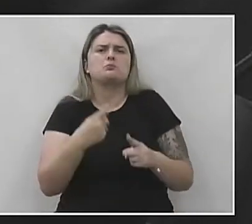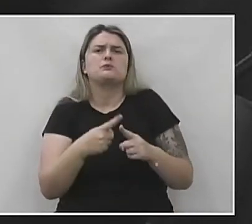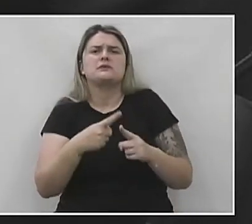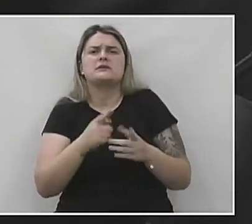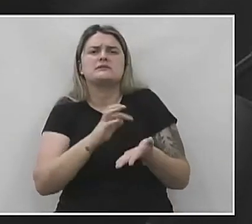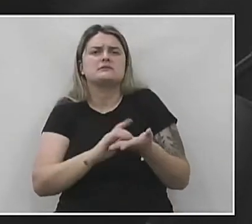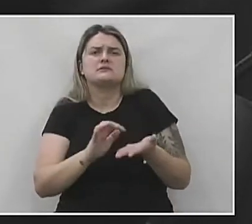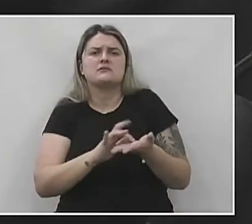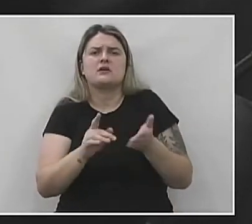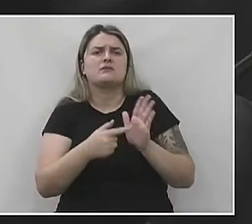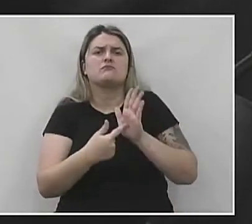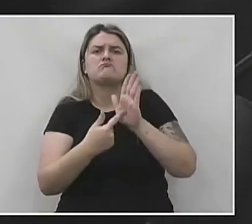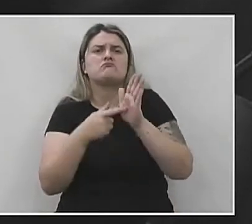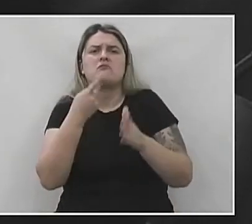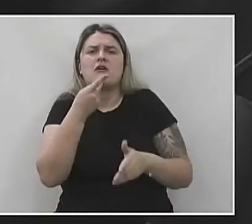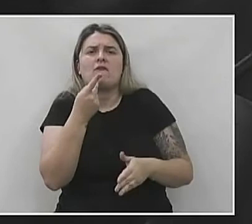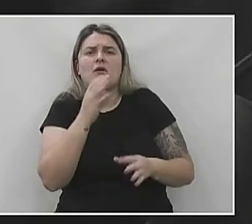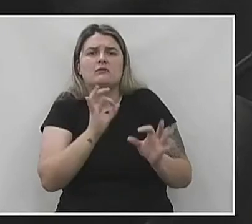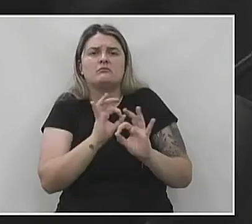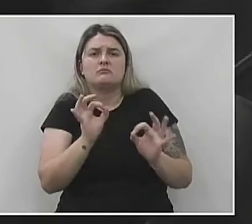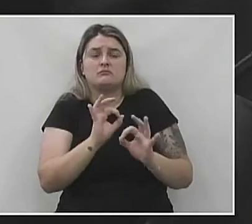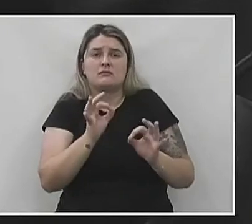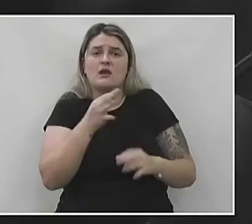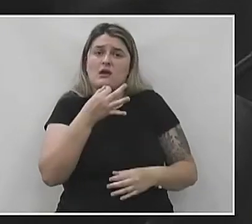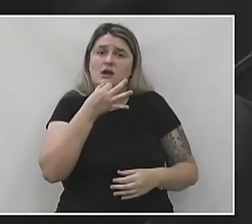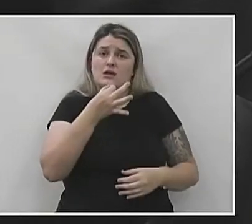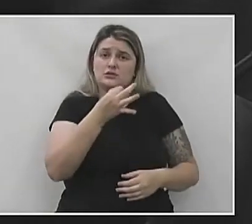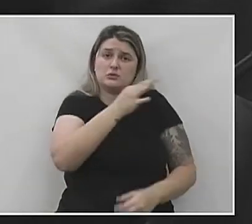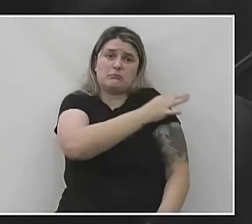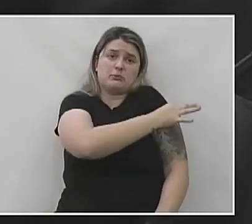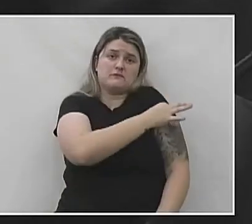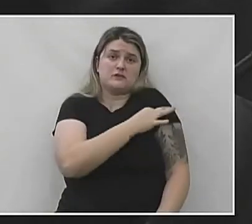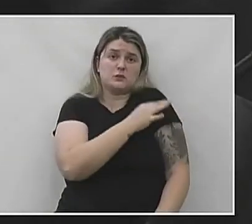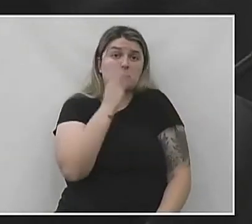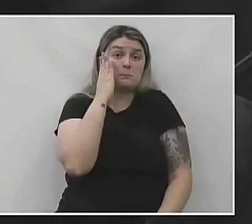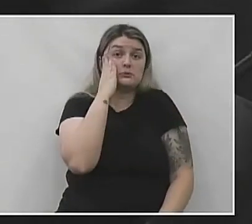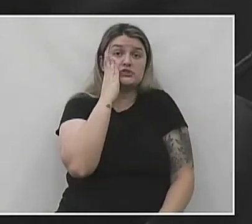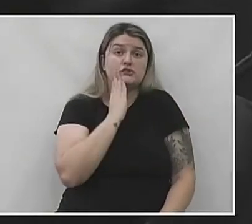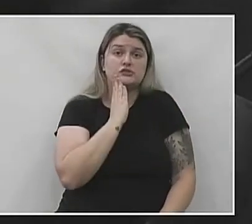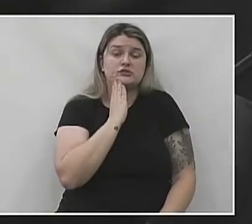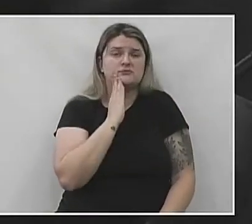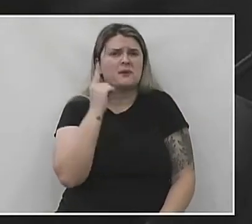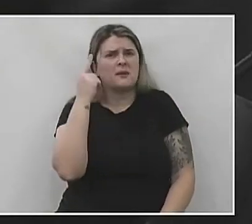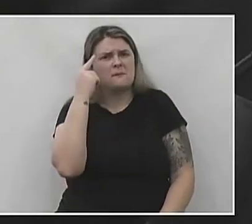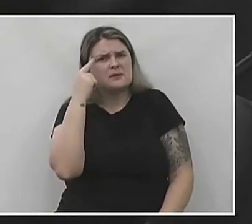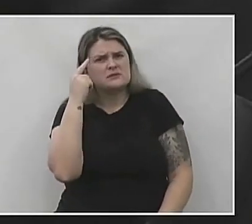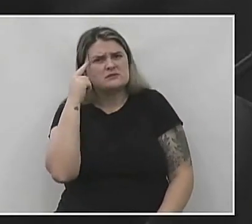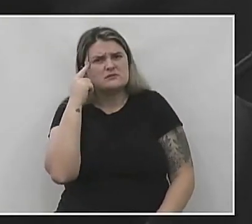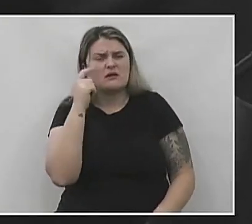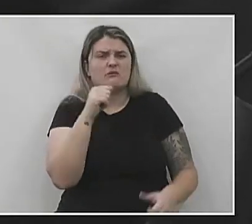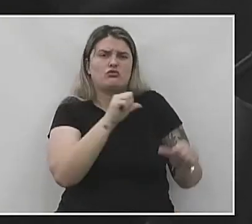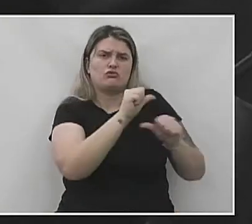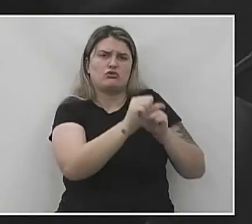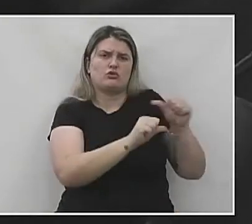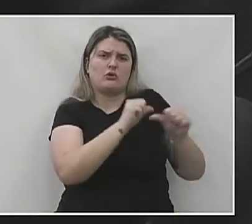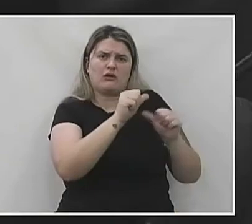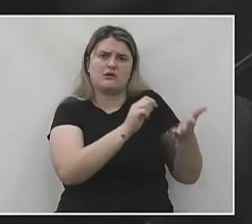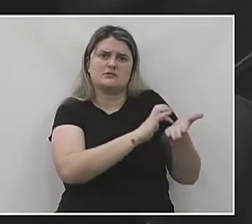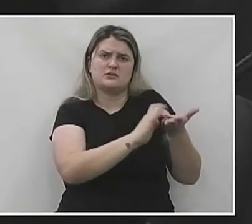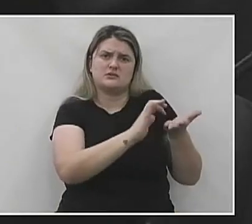secretário de meio ambiente não se manifesta? Então acho que está na hora do prefeito Bachir Abbas aí pensar na troca do